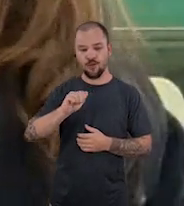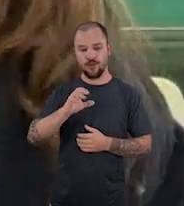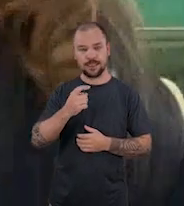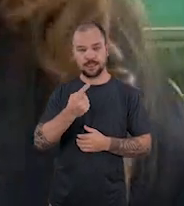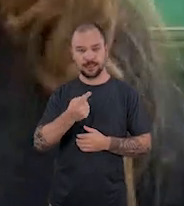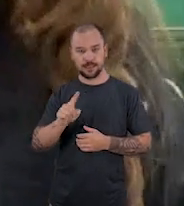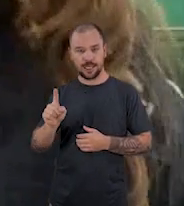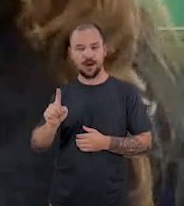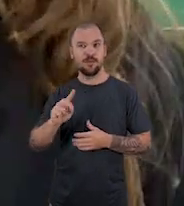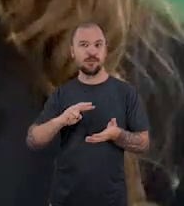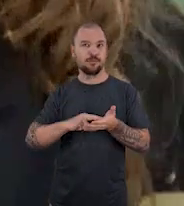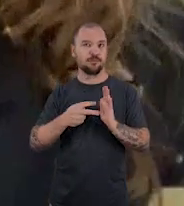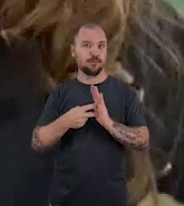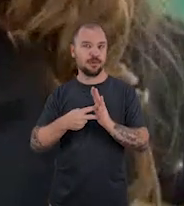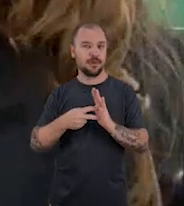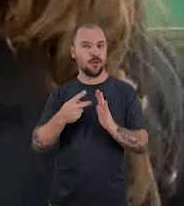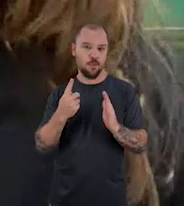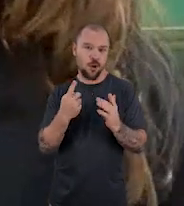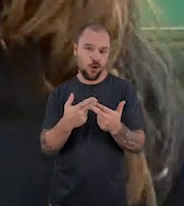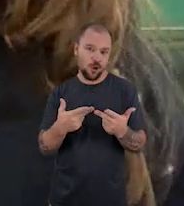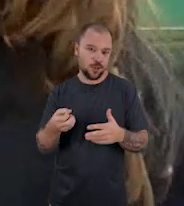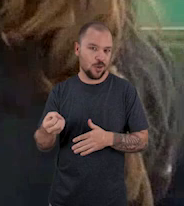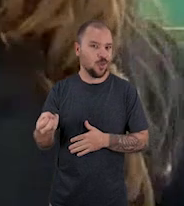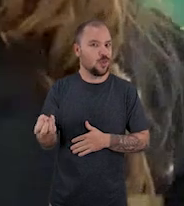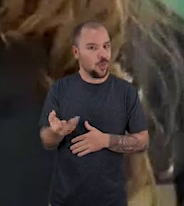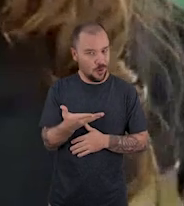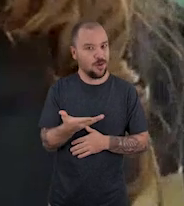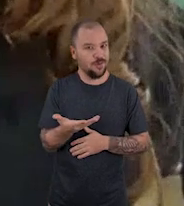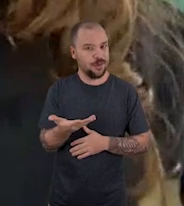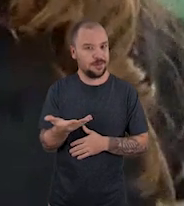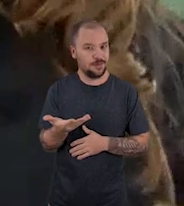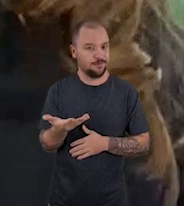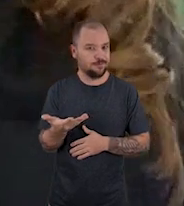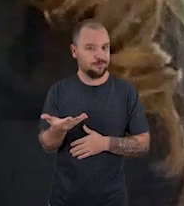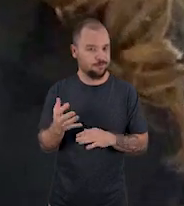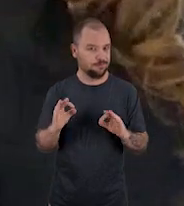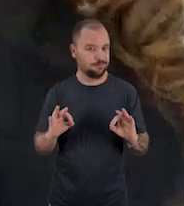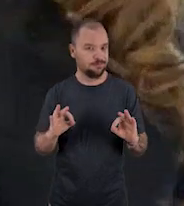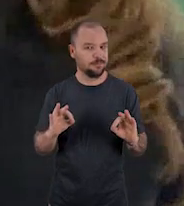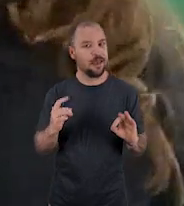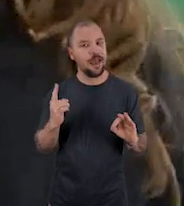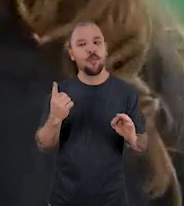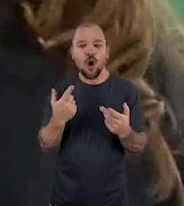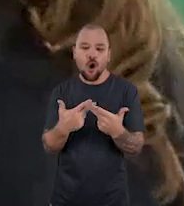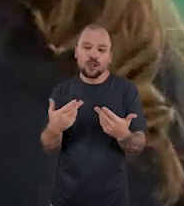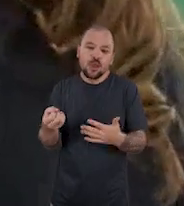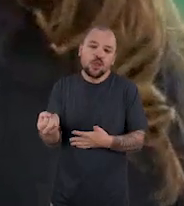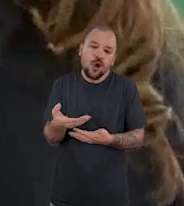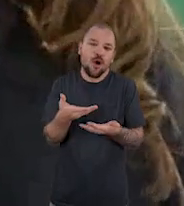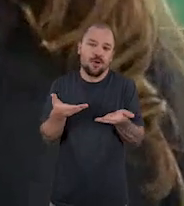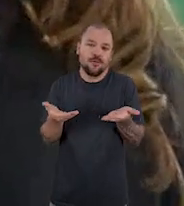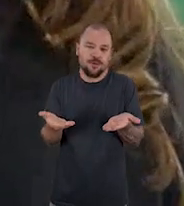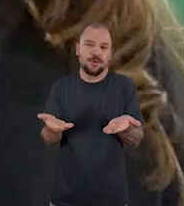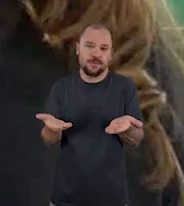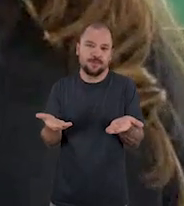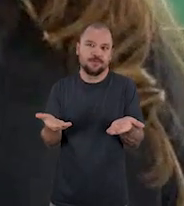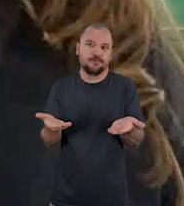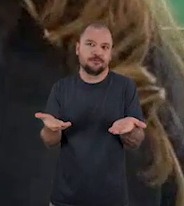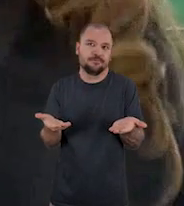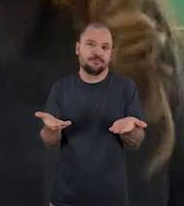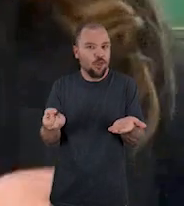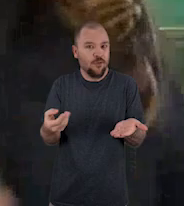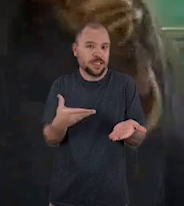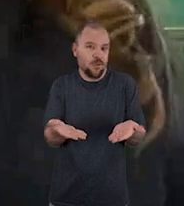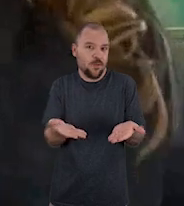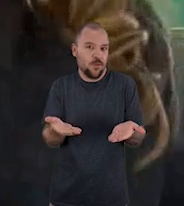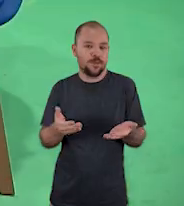Inovação é algo novo, né? Tem uma coisa que é nova, aí